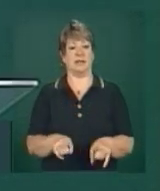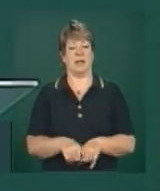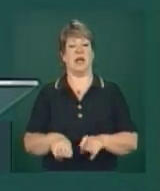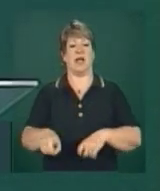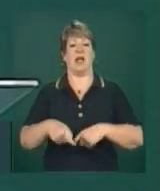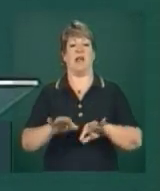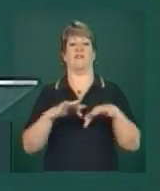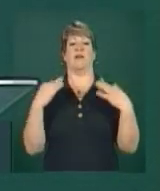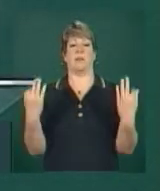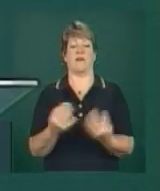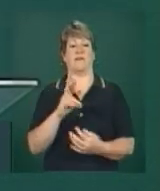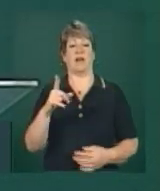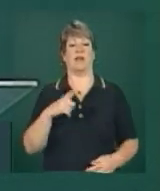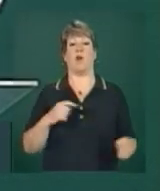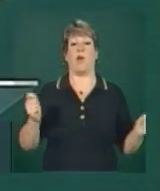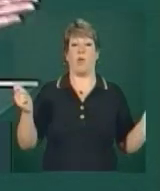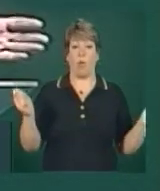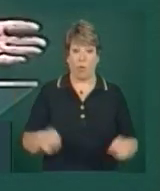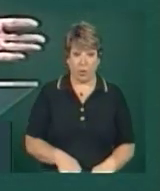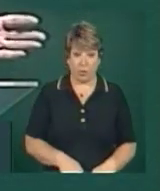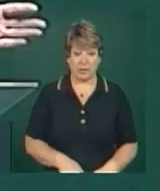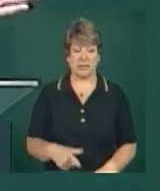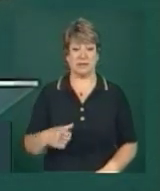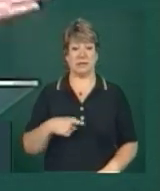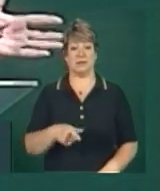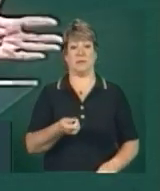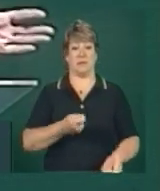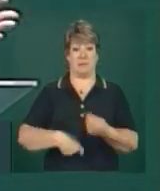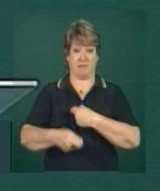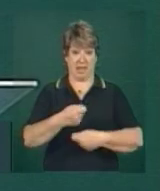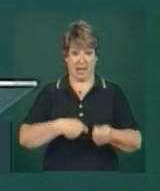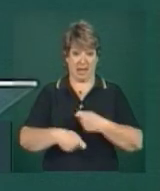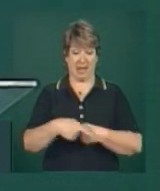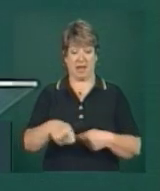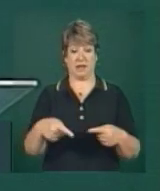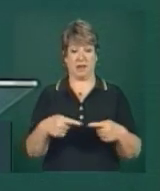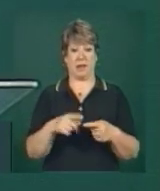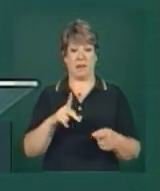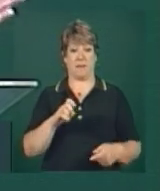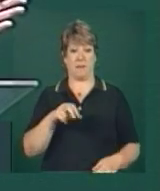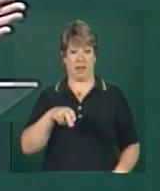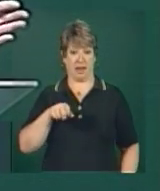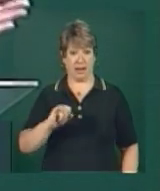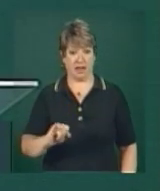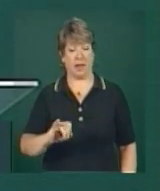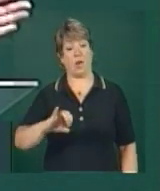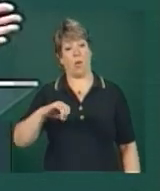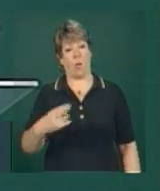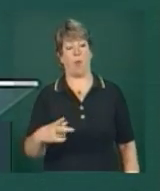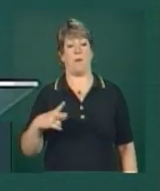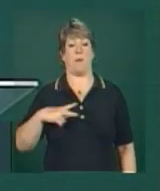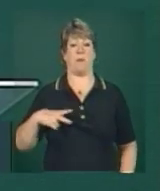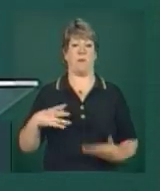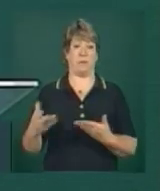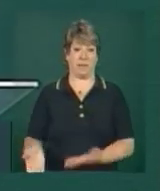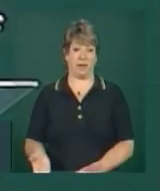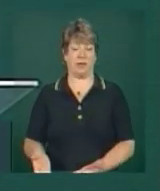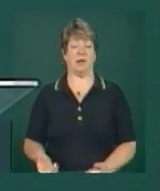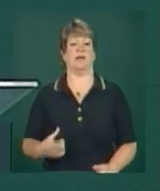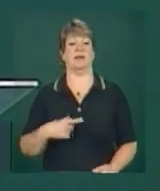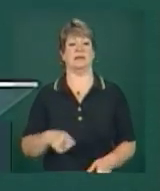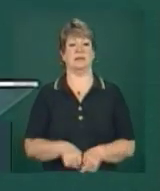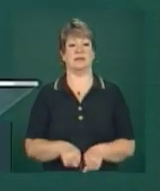agricultura familiar vai ter condições de, seja no mercado institucional com o PNAE, seja no mercado privado como, por exemplo,